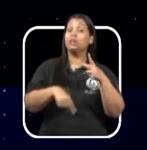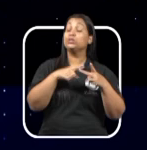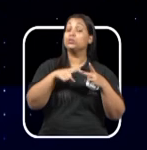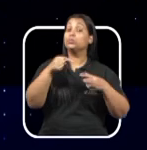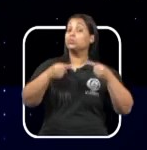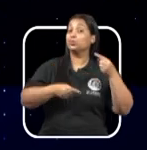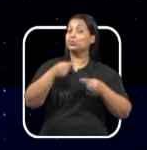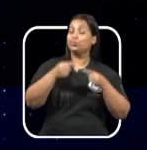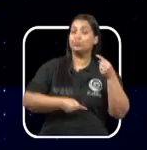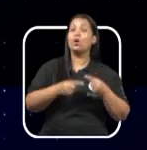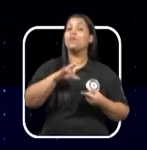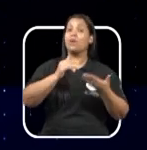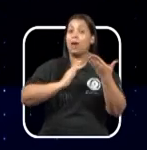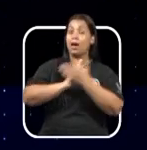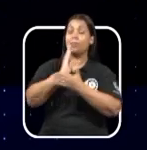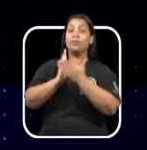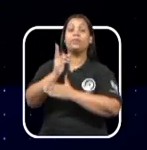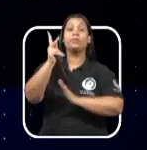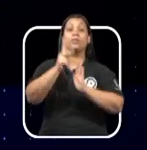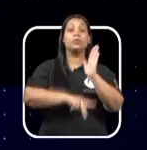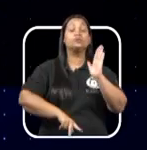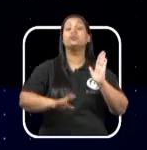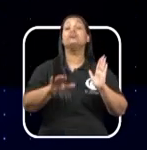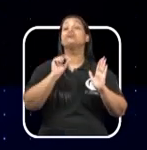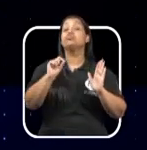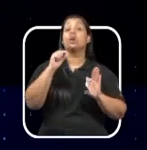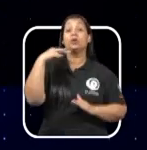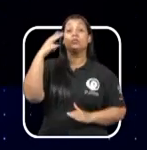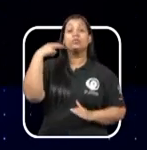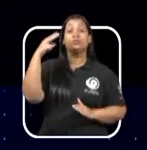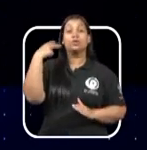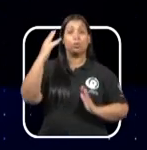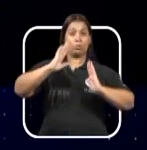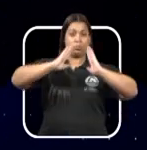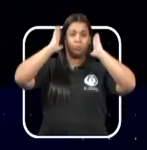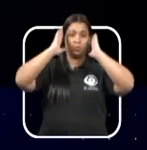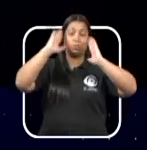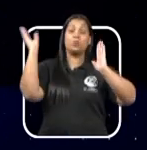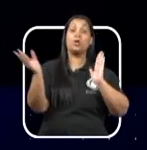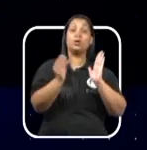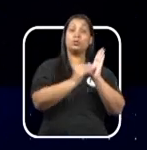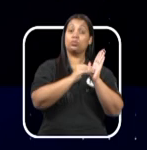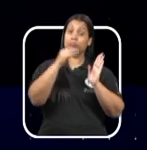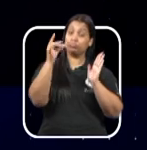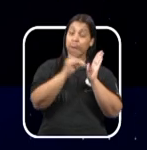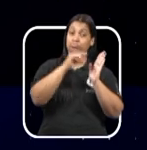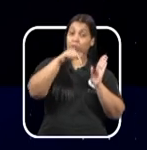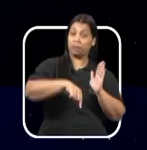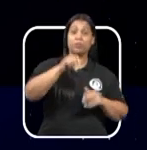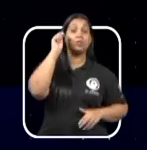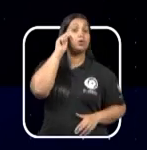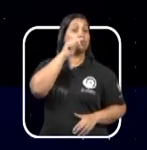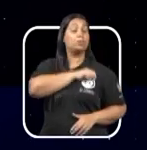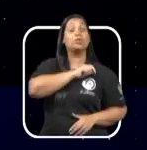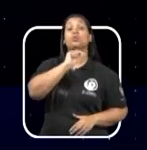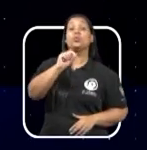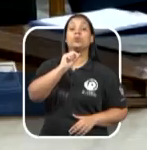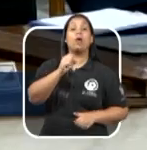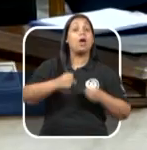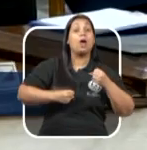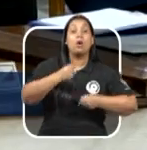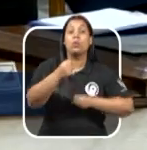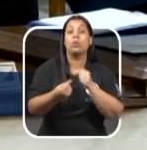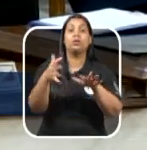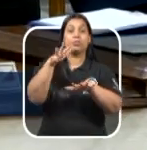foi aprovado o projeto de Paulo Paulera, que inclui no calendário oficial do município a corrida e a inclusão.